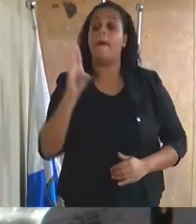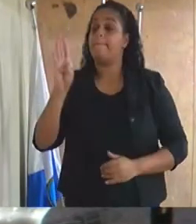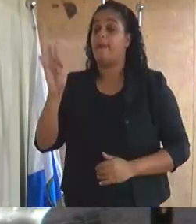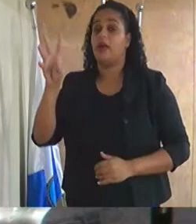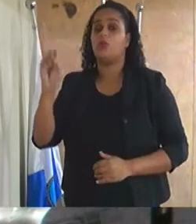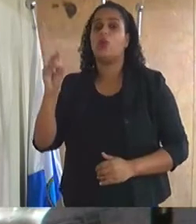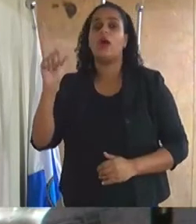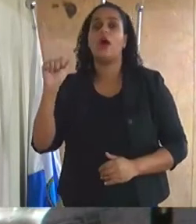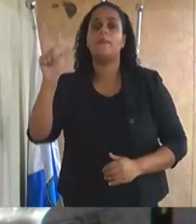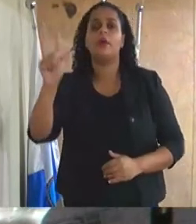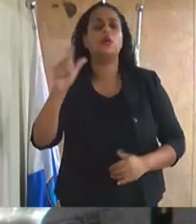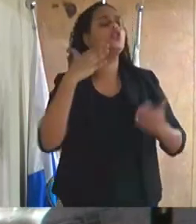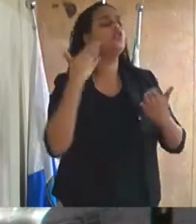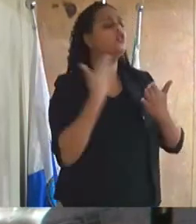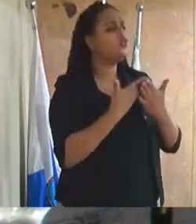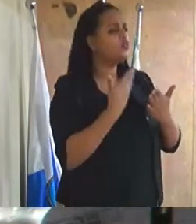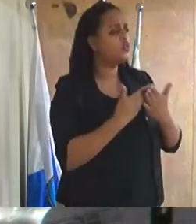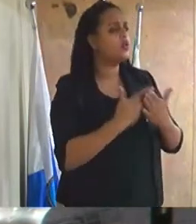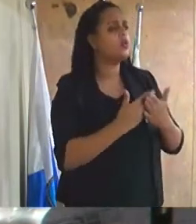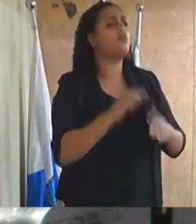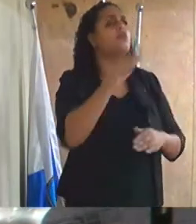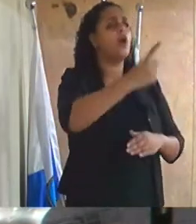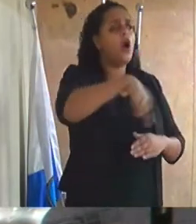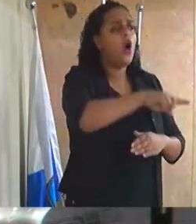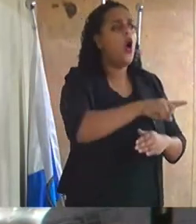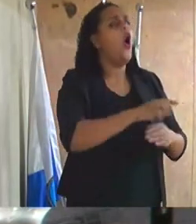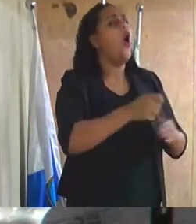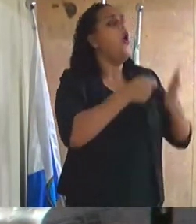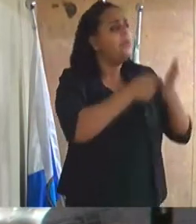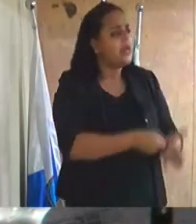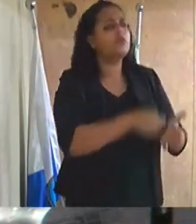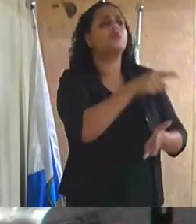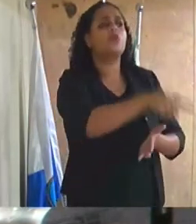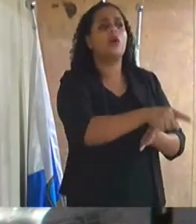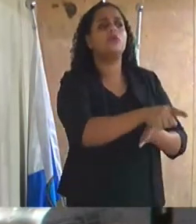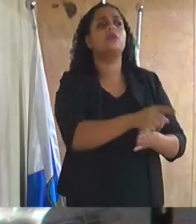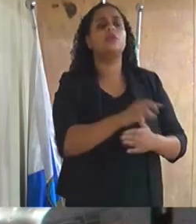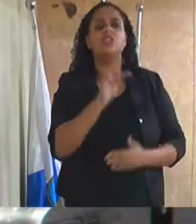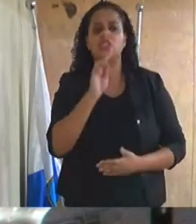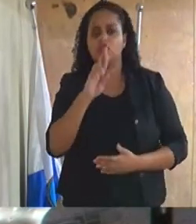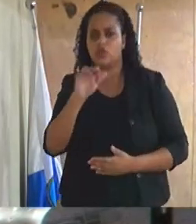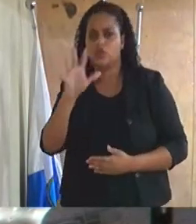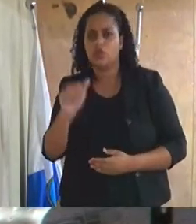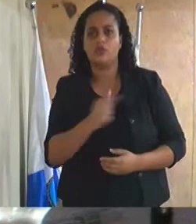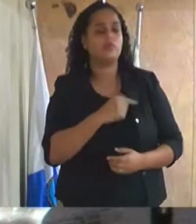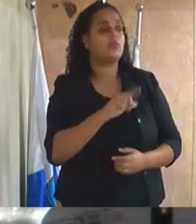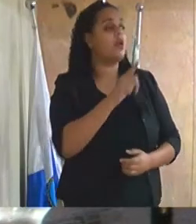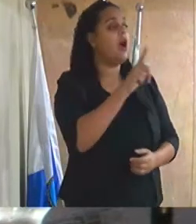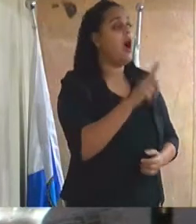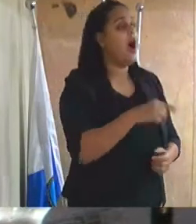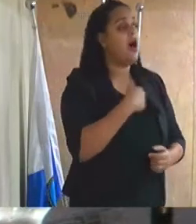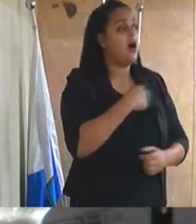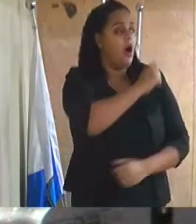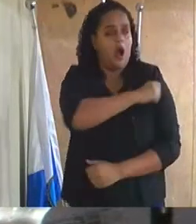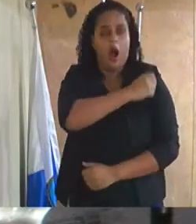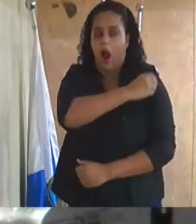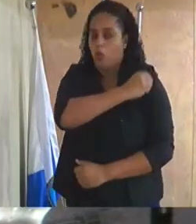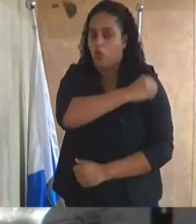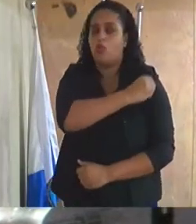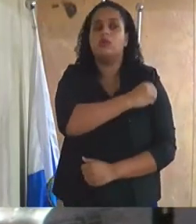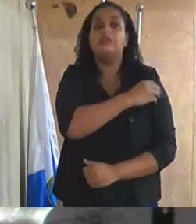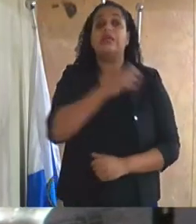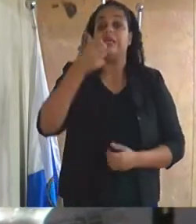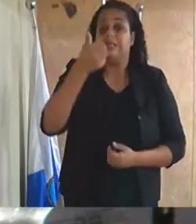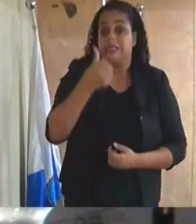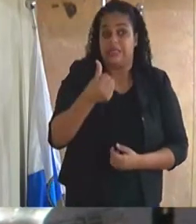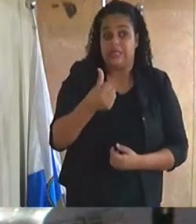Gabriel dispondo sobre a obrigatoriedade de instalação de dispensadores com álcool antisséptico 70% nos